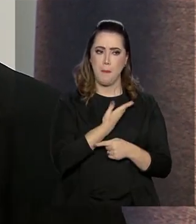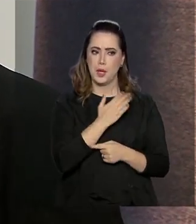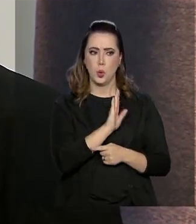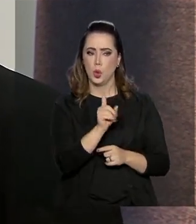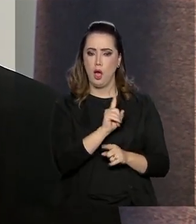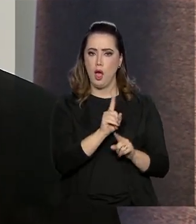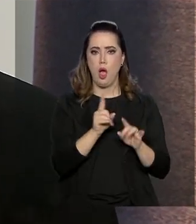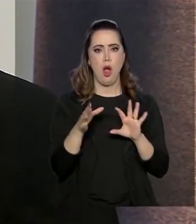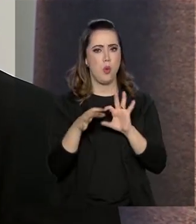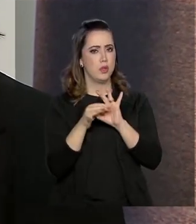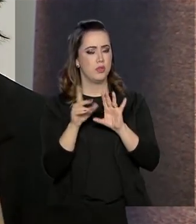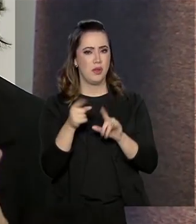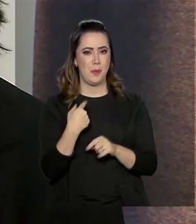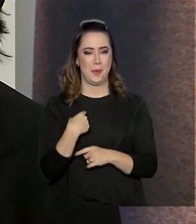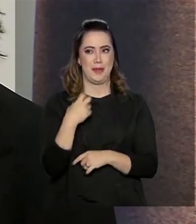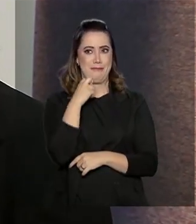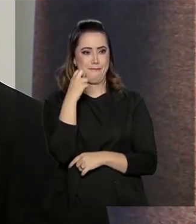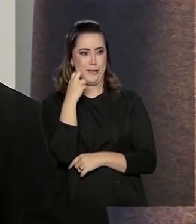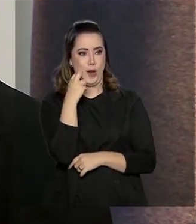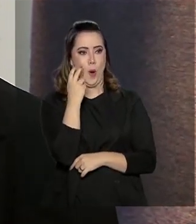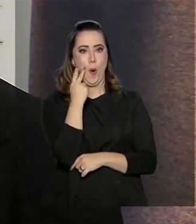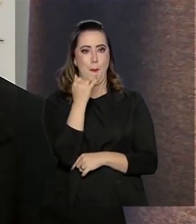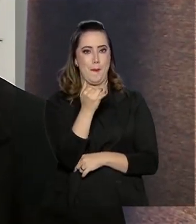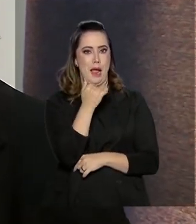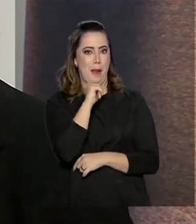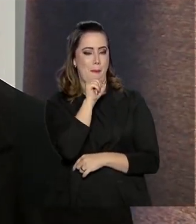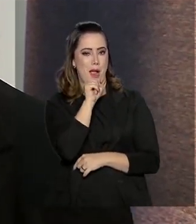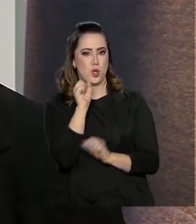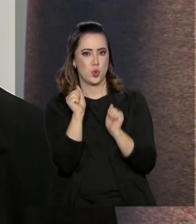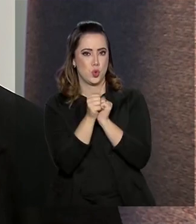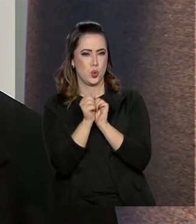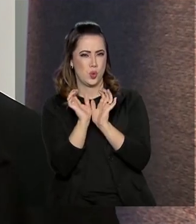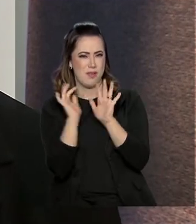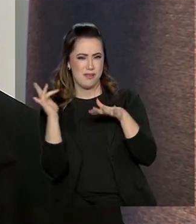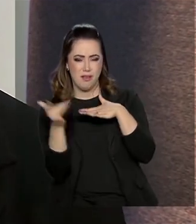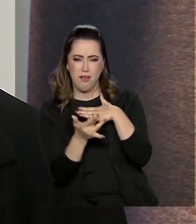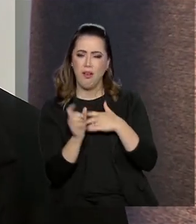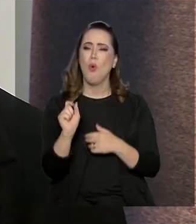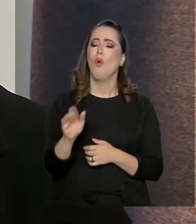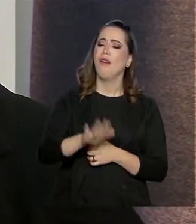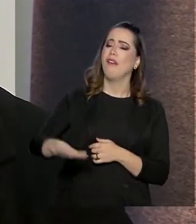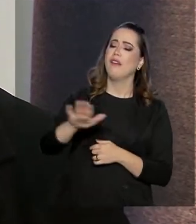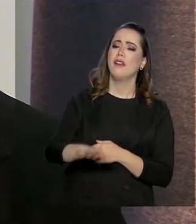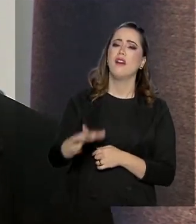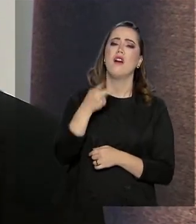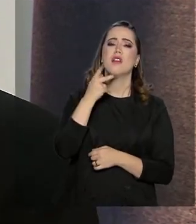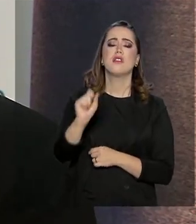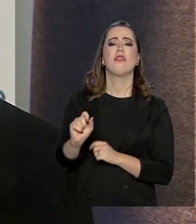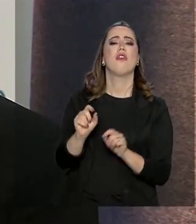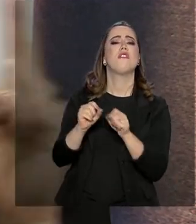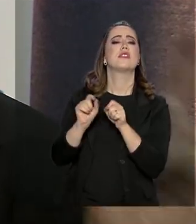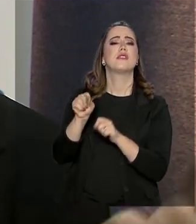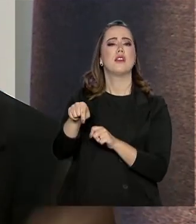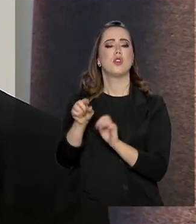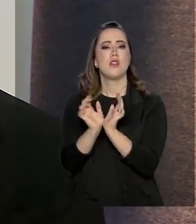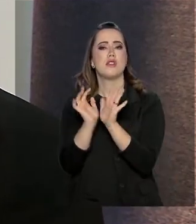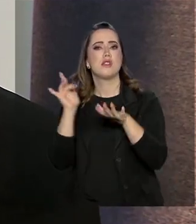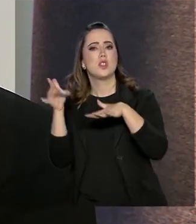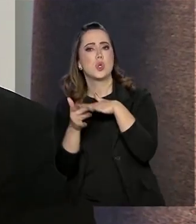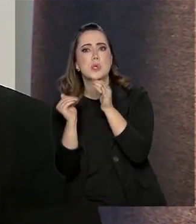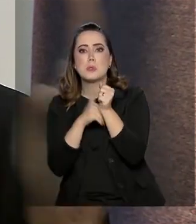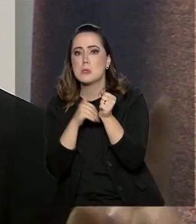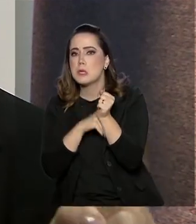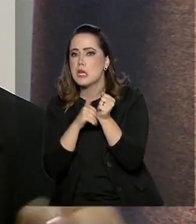ficariam constrangidas em colocar os pais nas suas redes sociais. O que uma criança fala numa rede social para milhares de amigos,